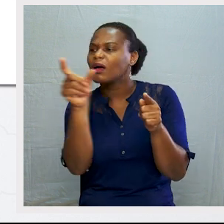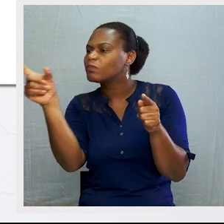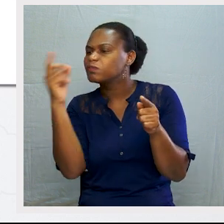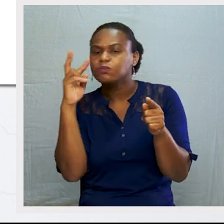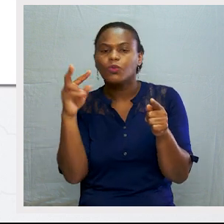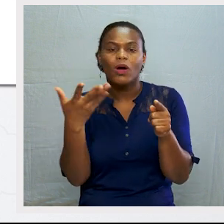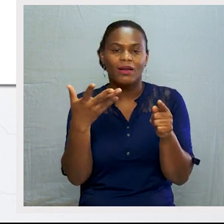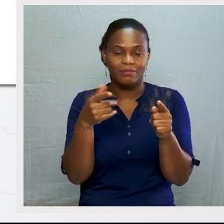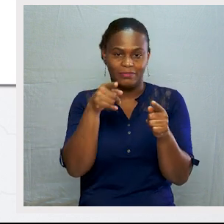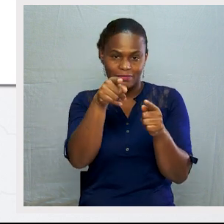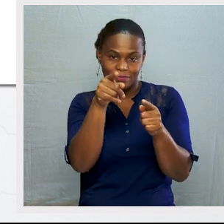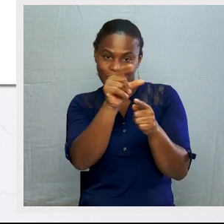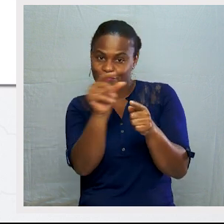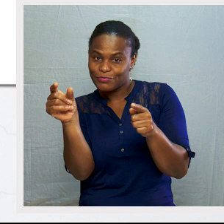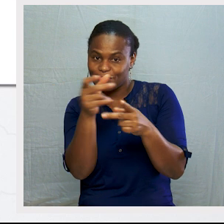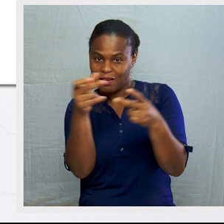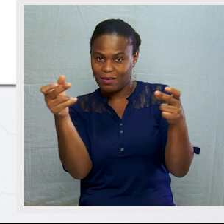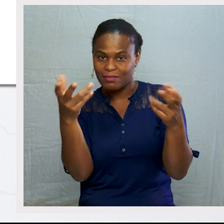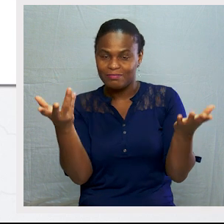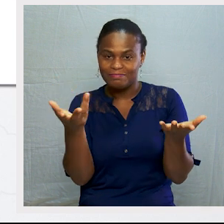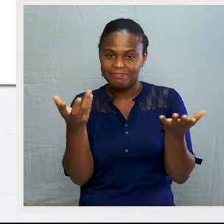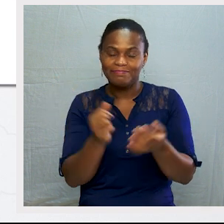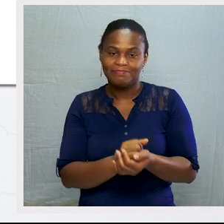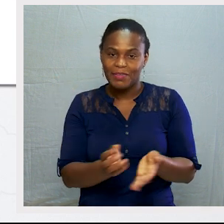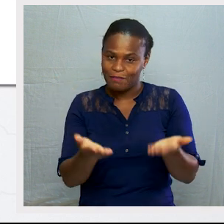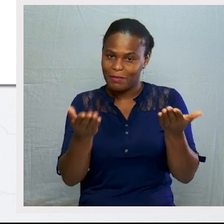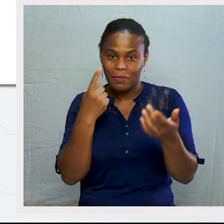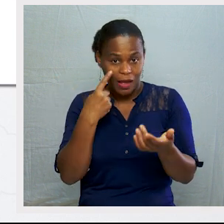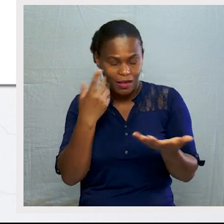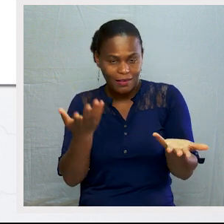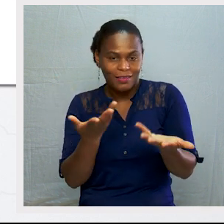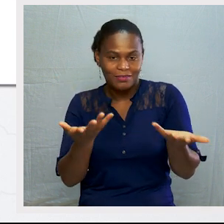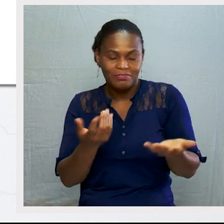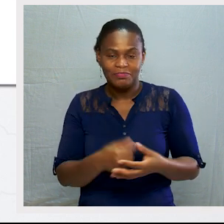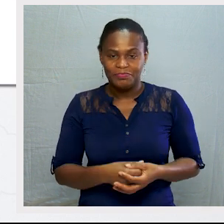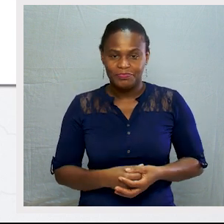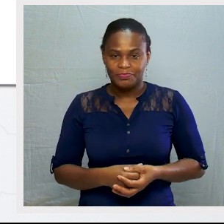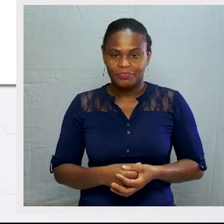palavra certa para esta afirmação. Vamos lá, tentem.